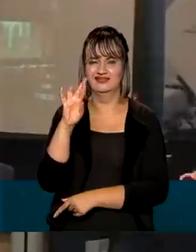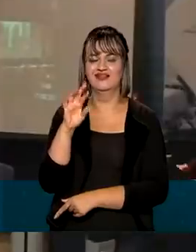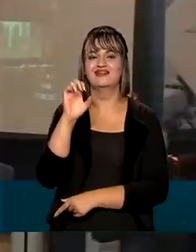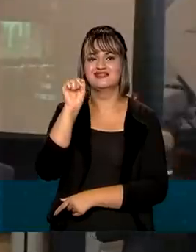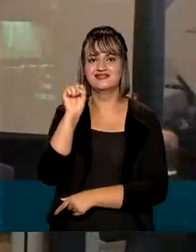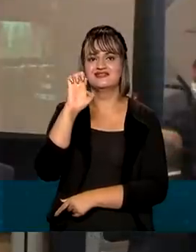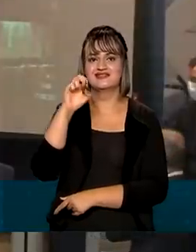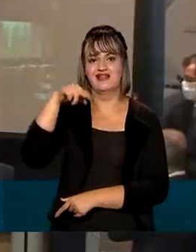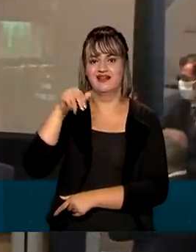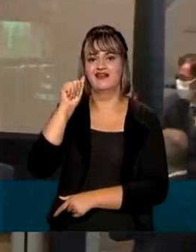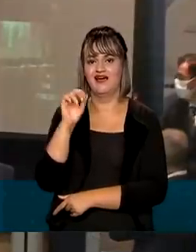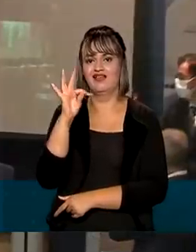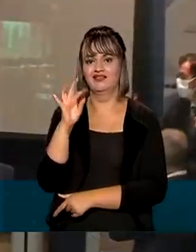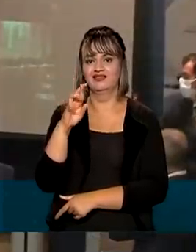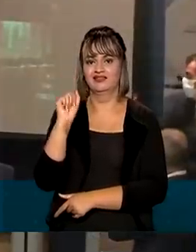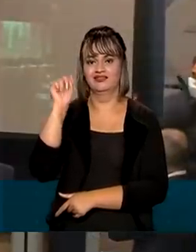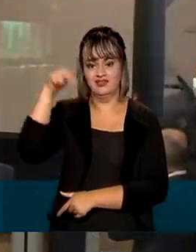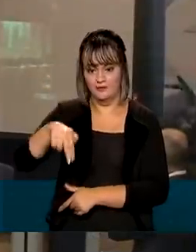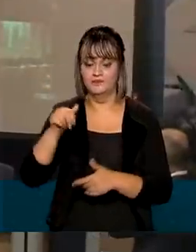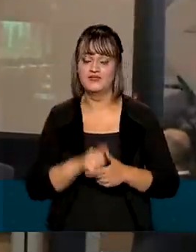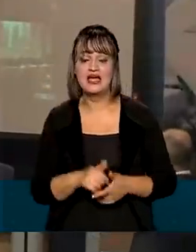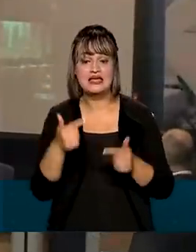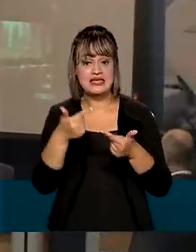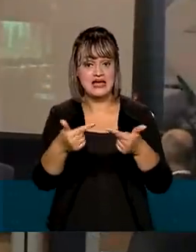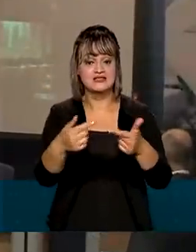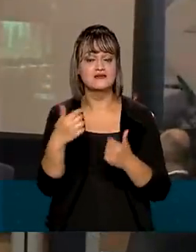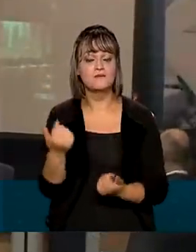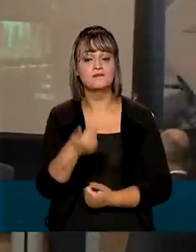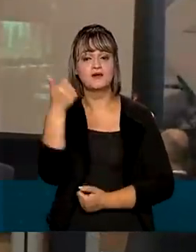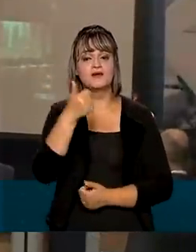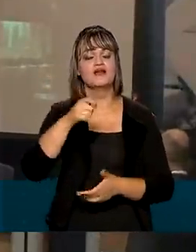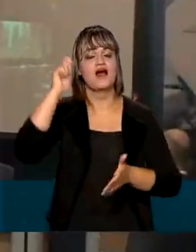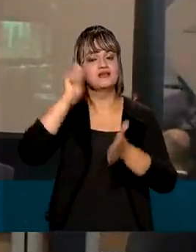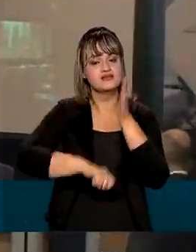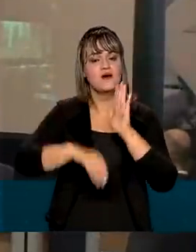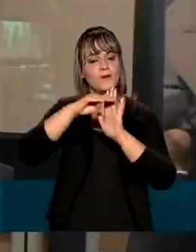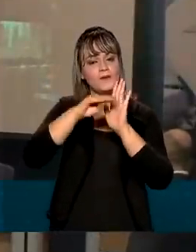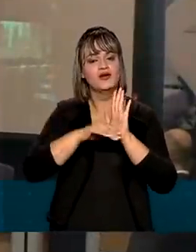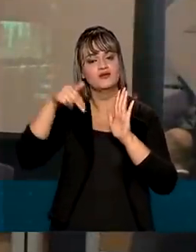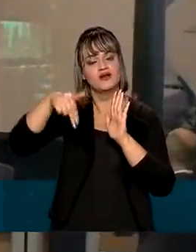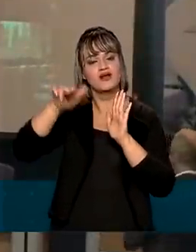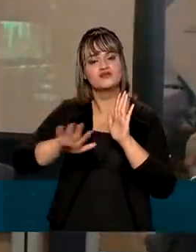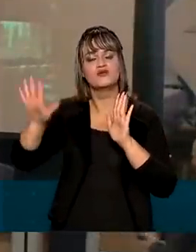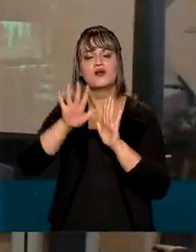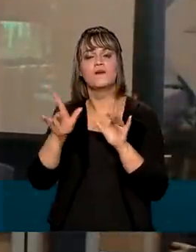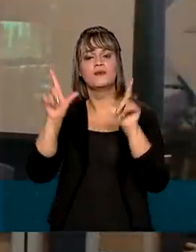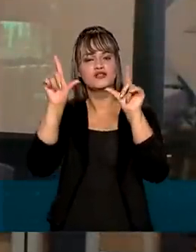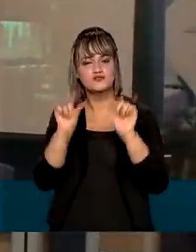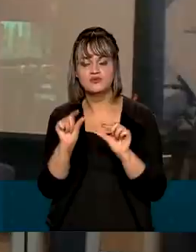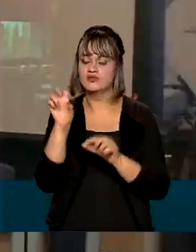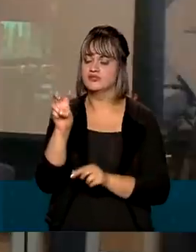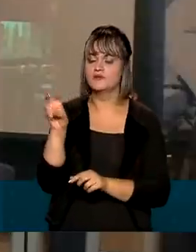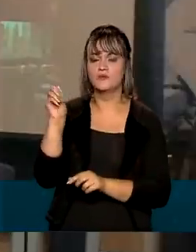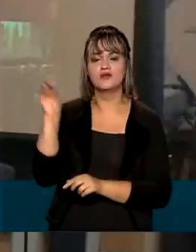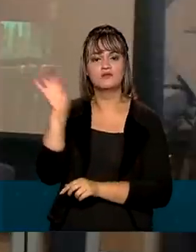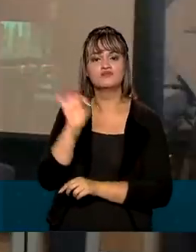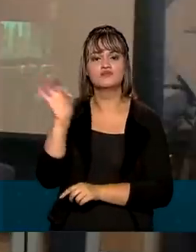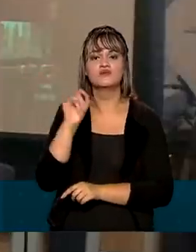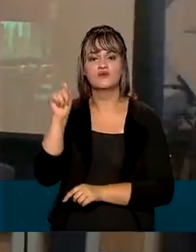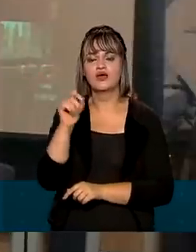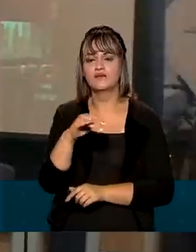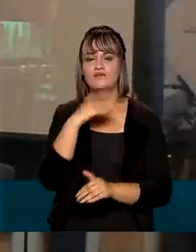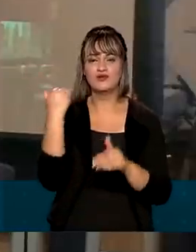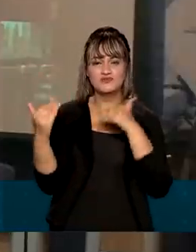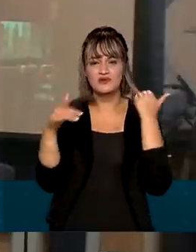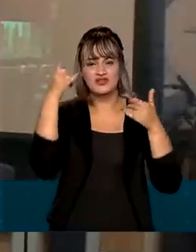E a primeira ação do presidente da nova secretaria foi assinar o plano nacional para reduzir em 50% as